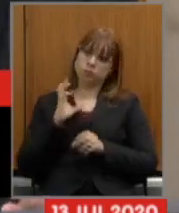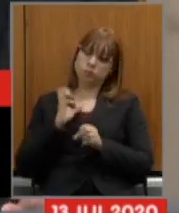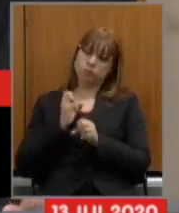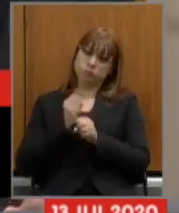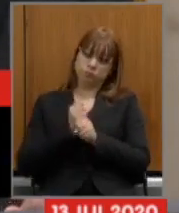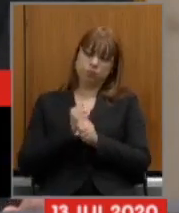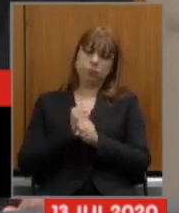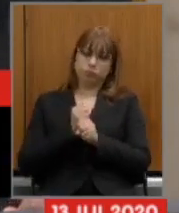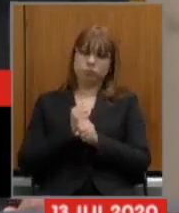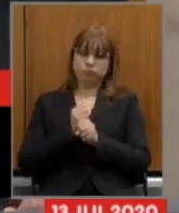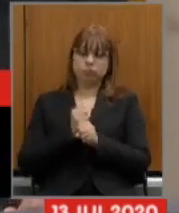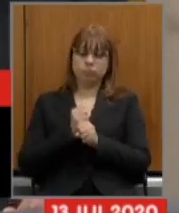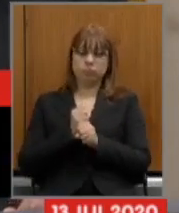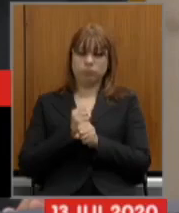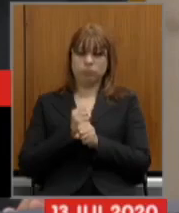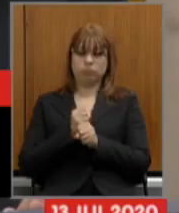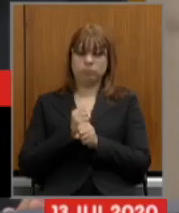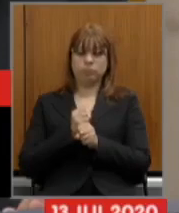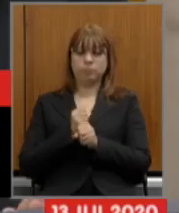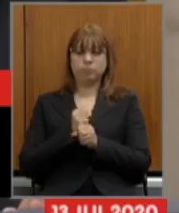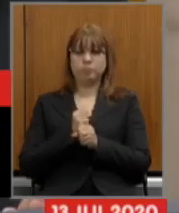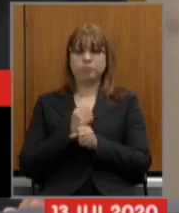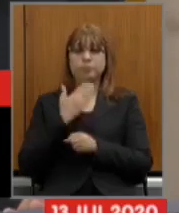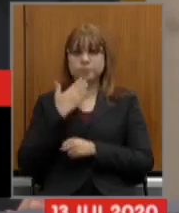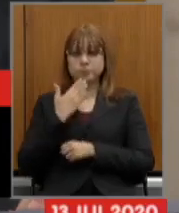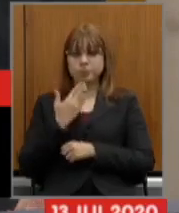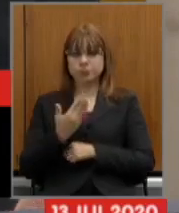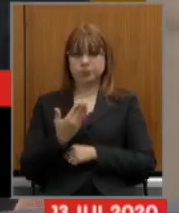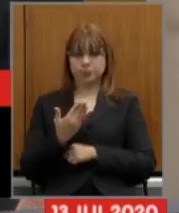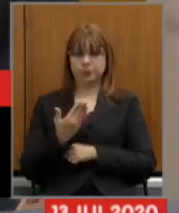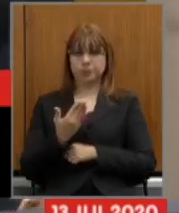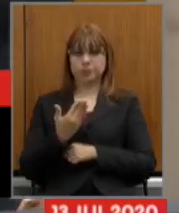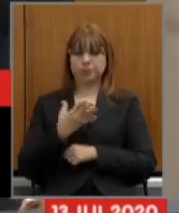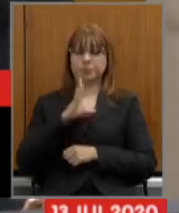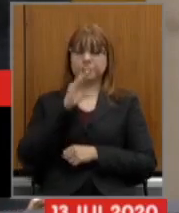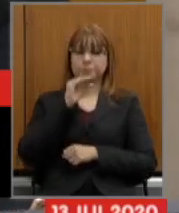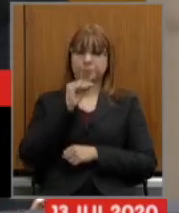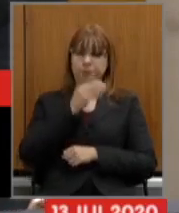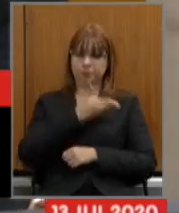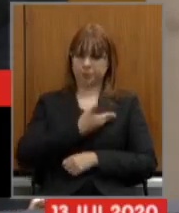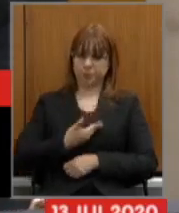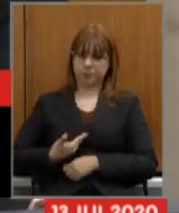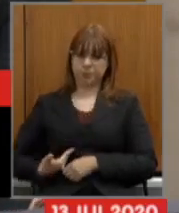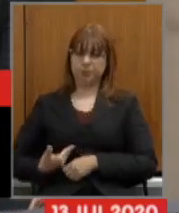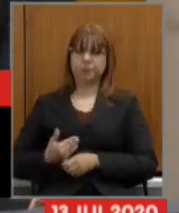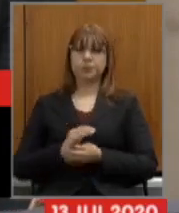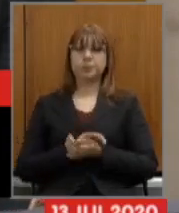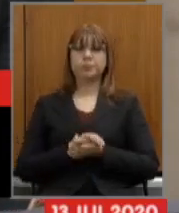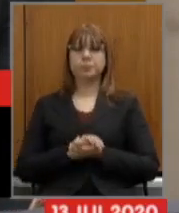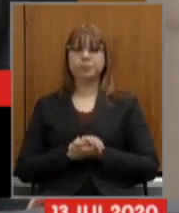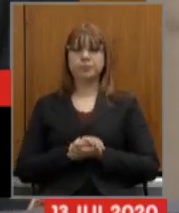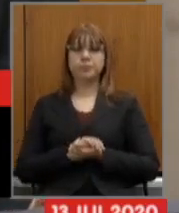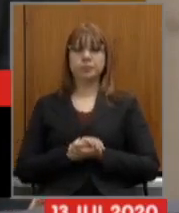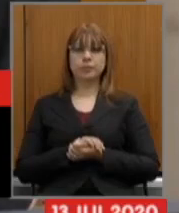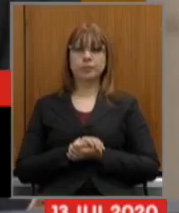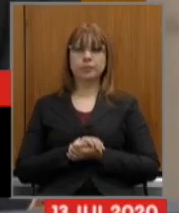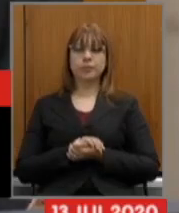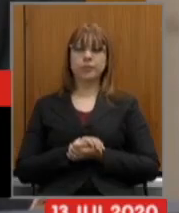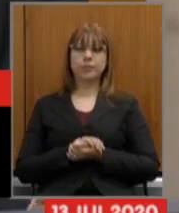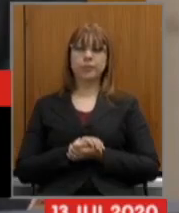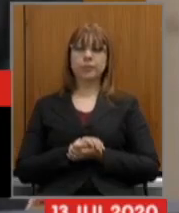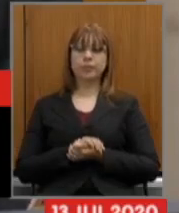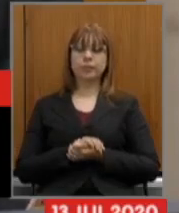contribuição que nós estamos pedindo para o servidor com relação ao